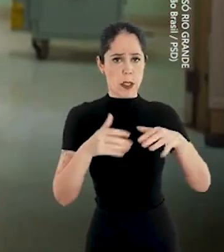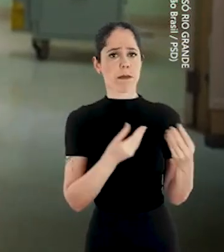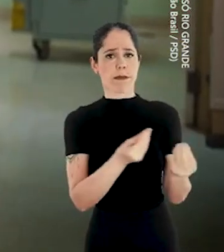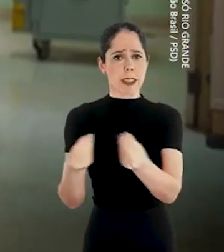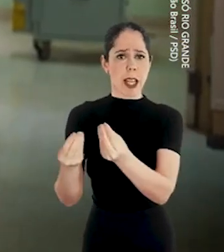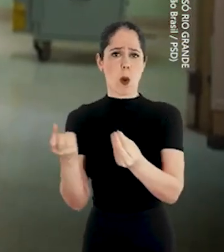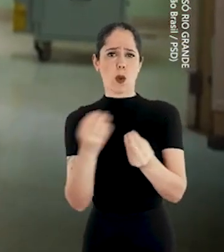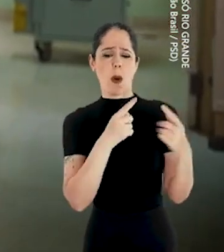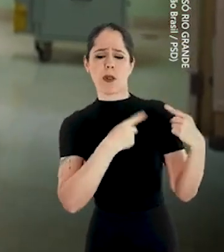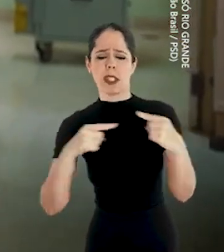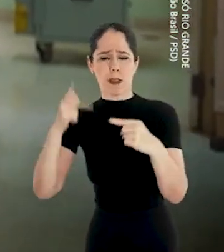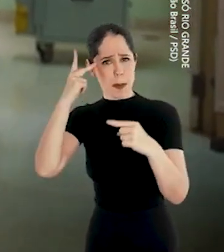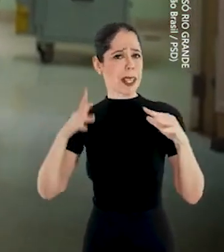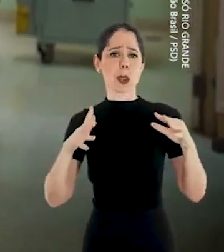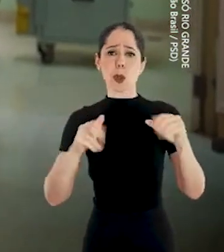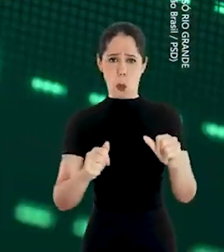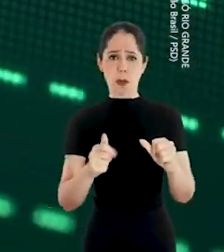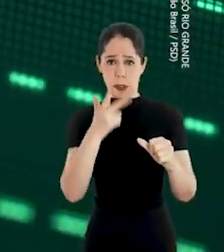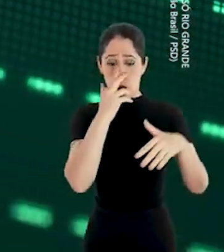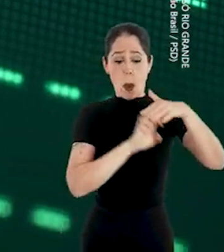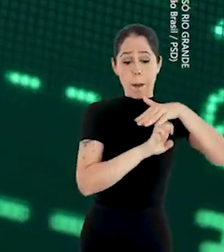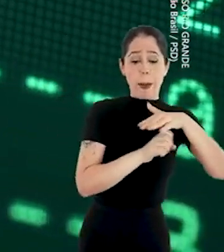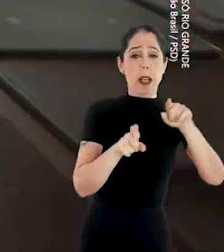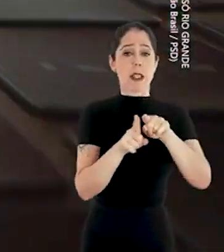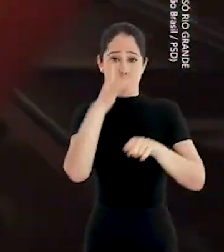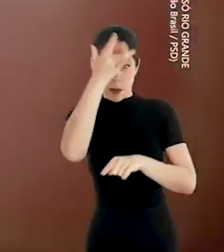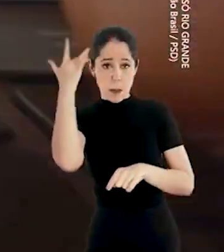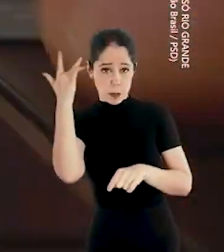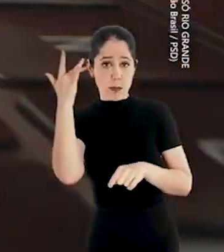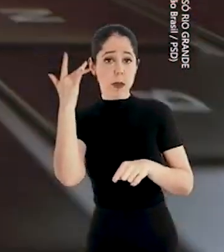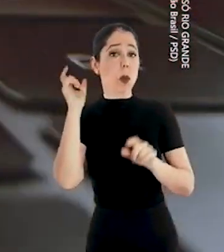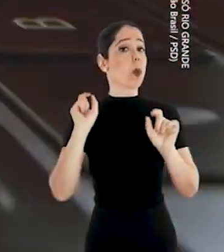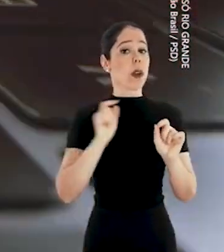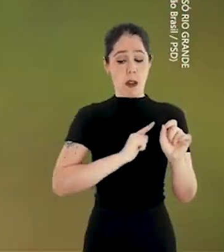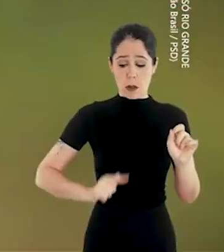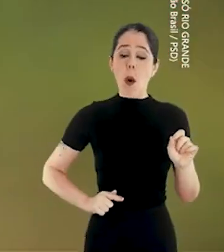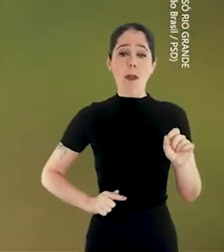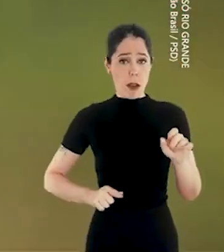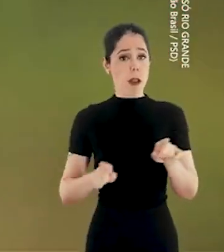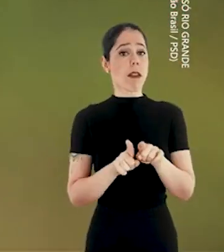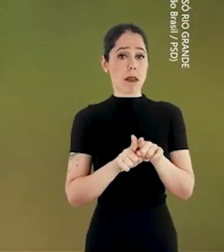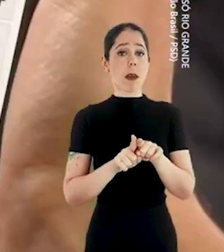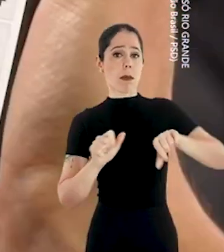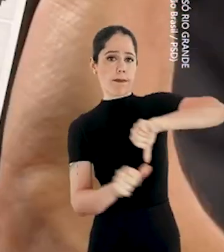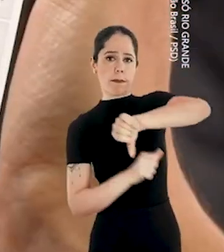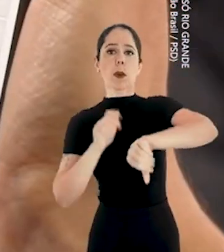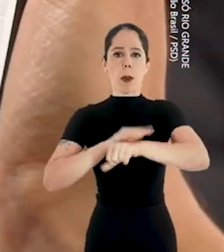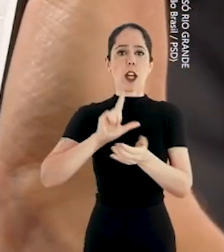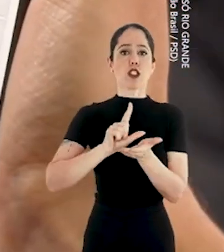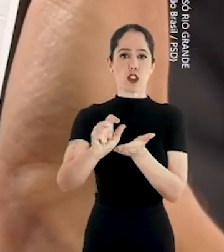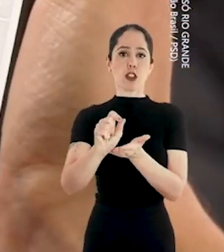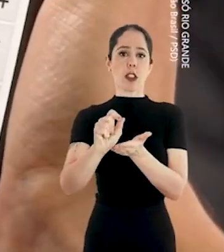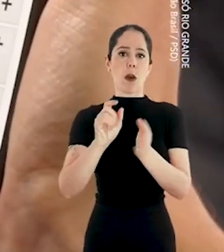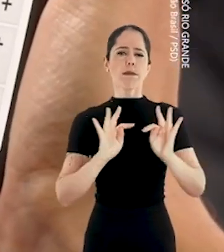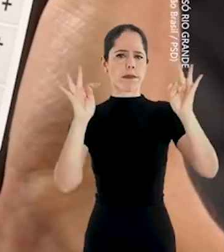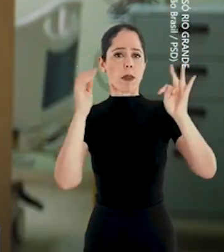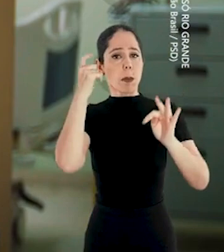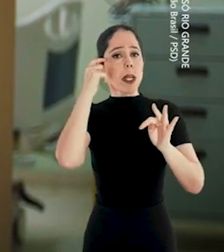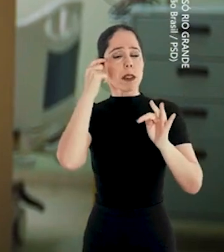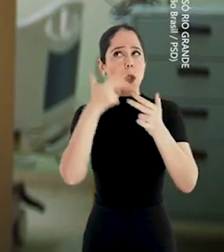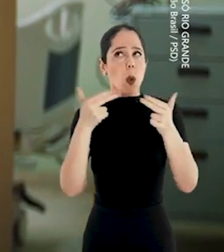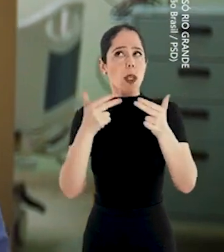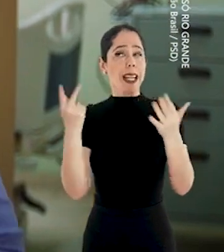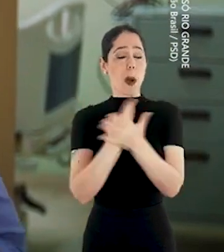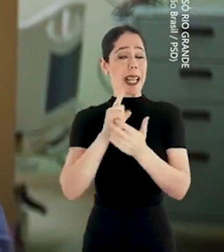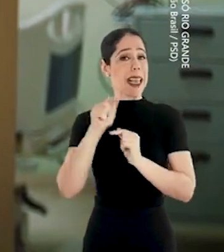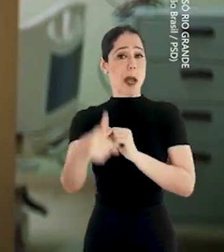trouxe novos desafios para todos. Assim como as empresas e as pessoas, o governo também ficou mais digital. E